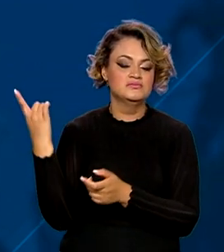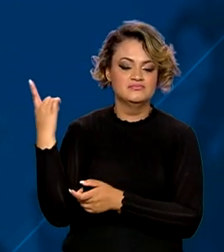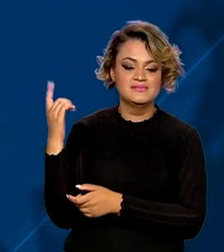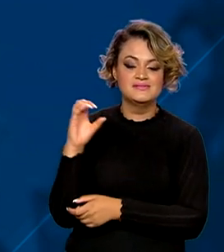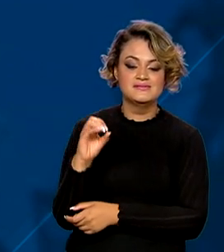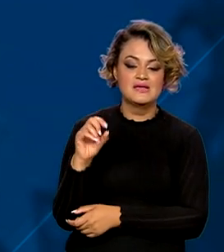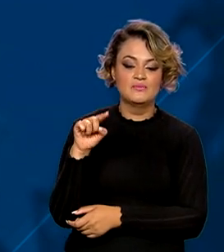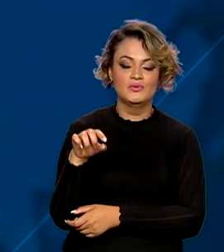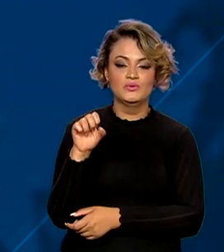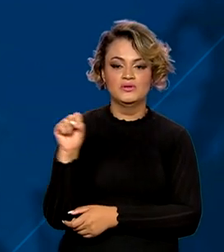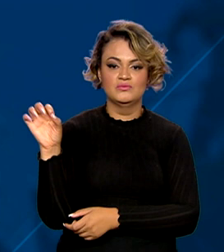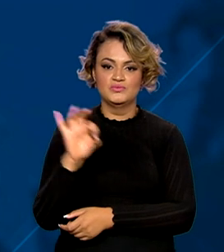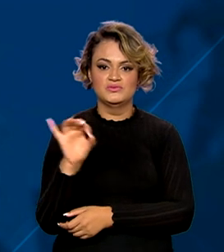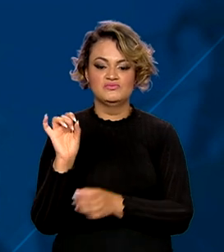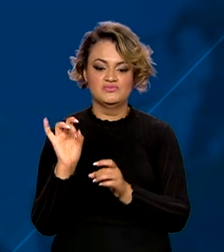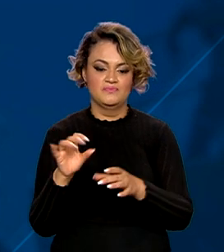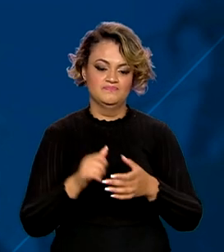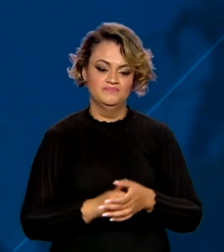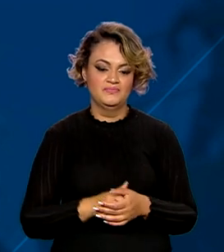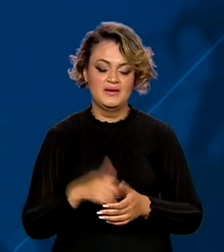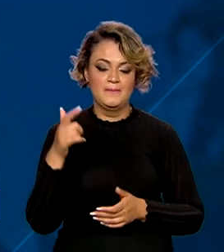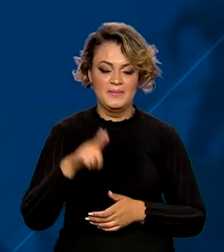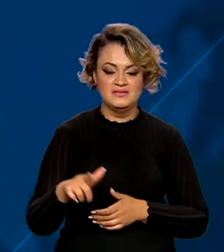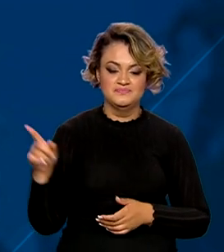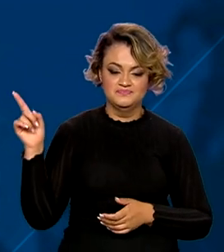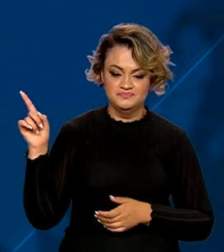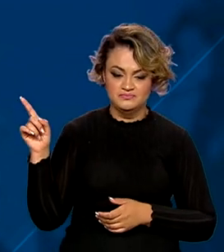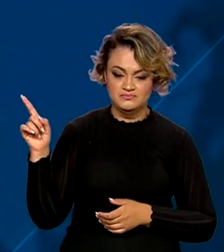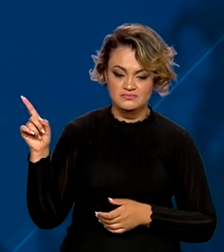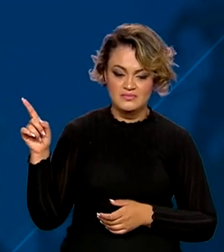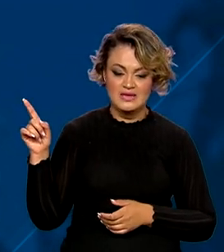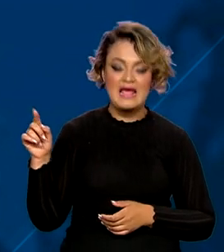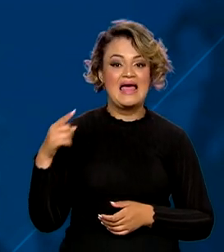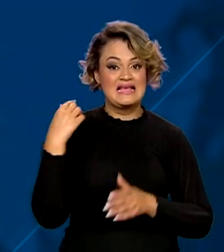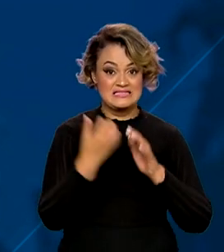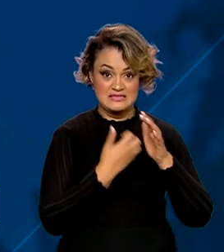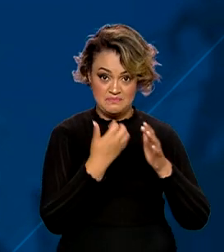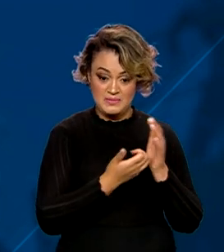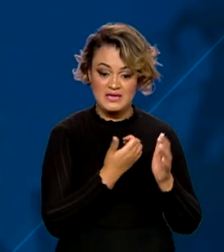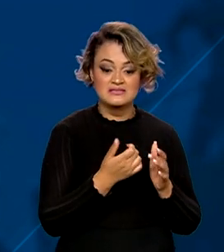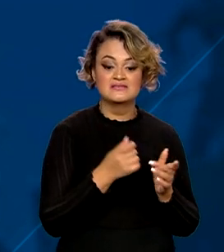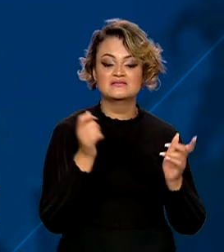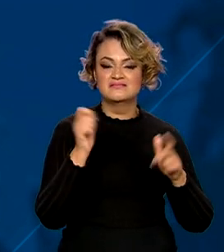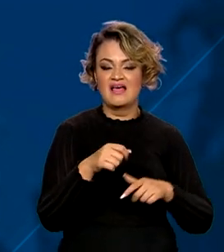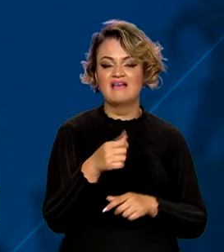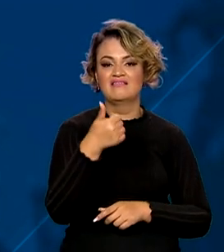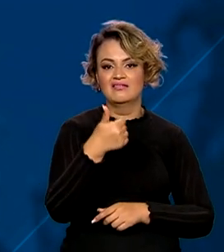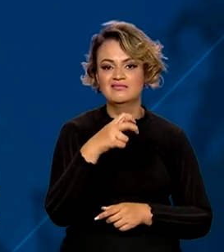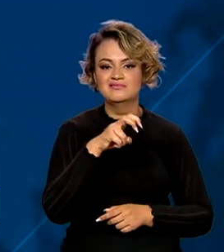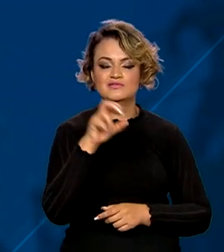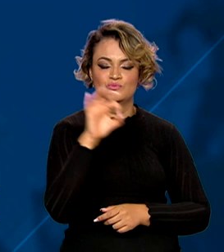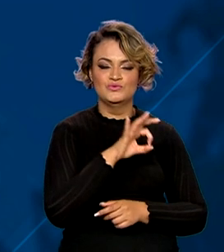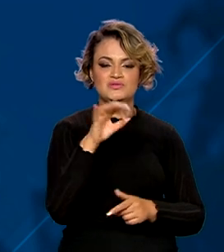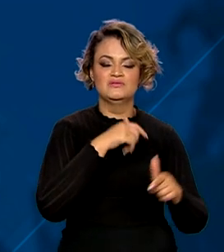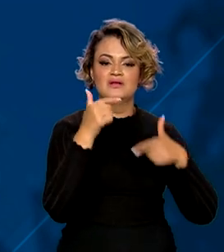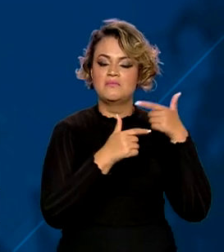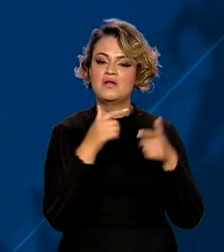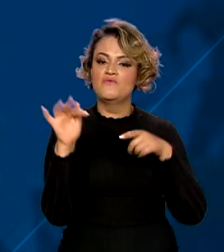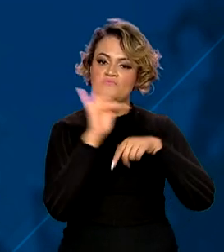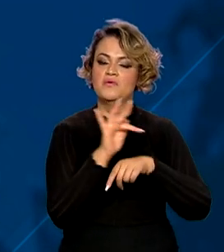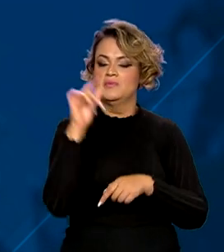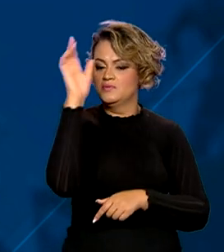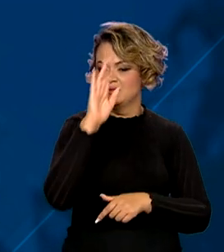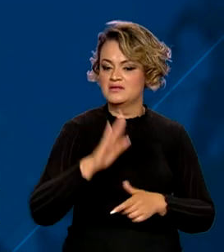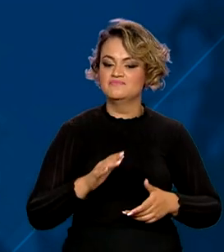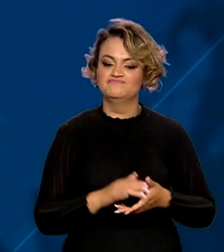% do total. Por outro lado, essas empresas são responsáveis por 15% dos empregos formais no